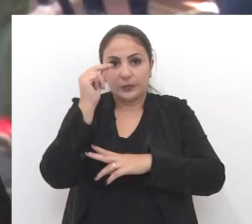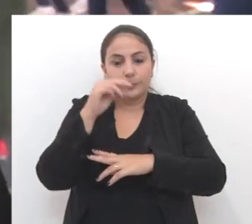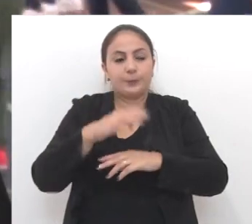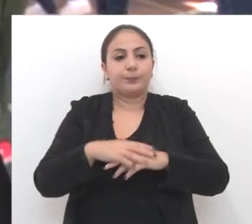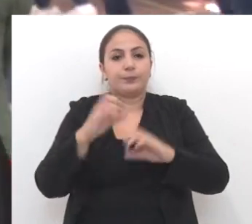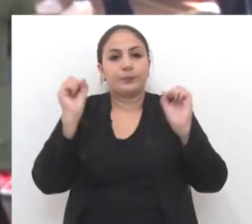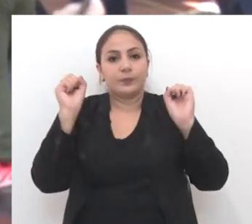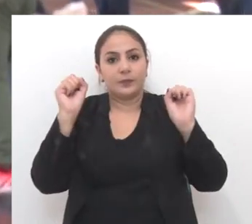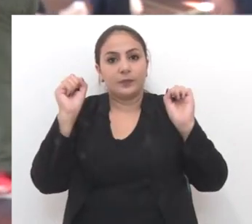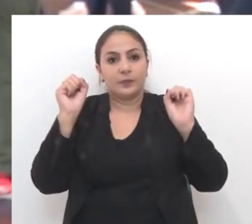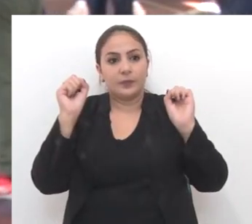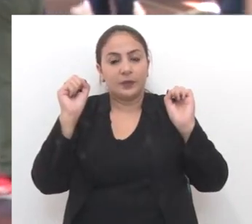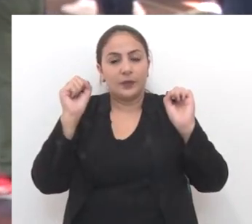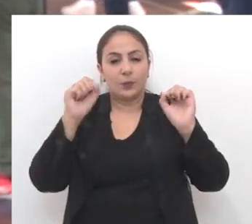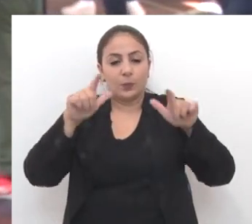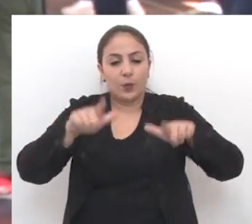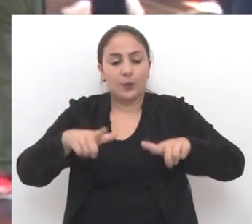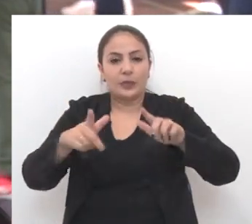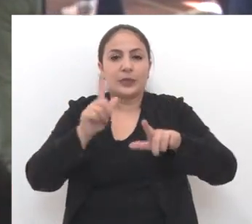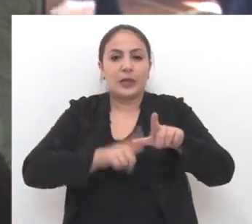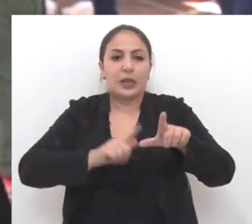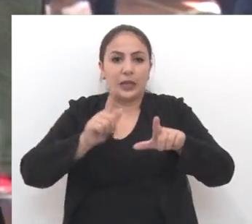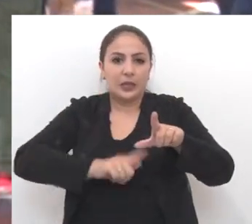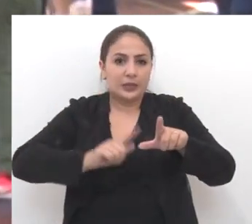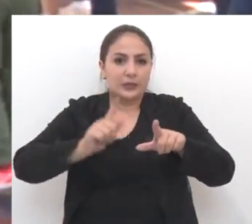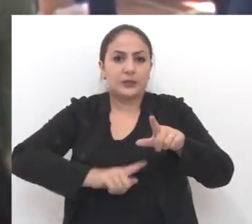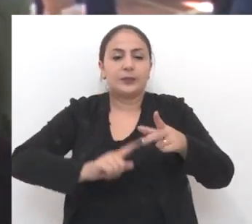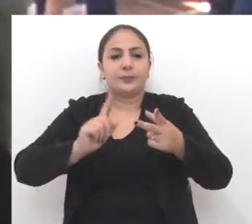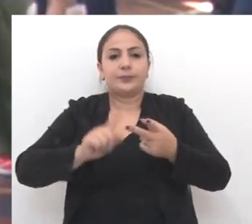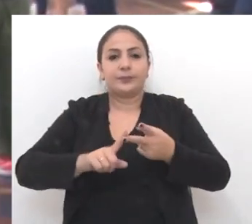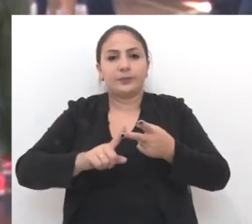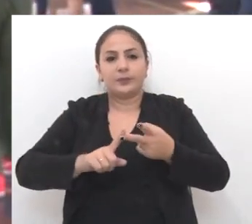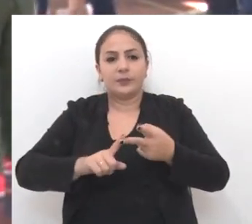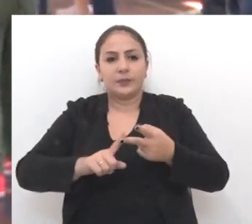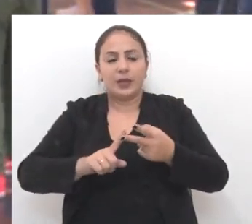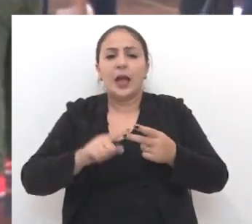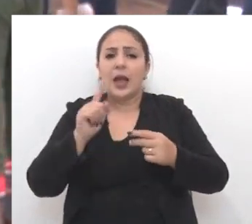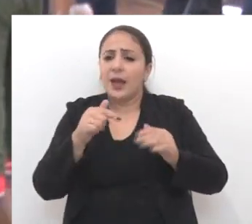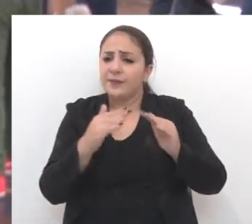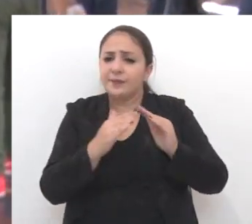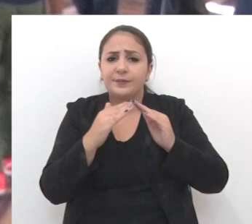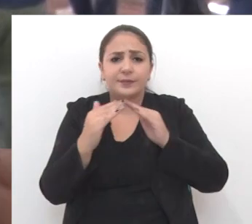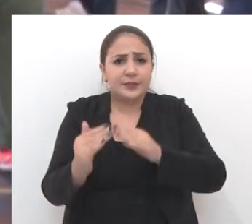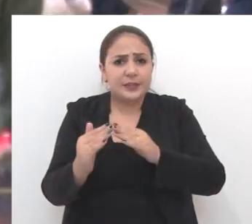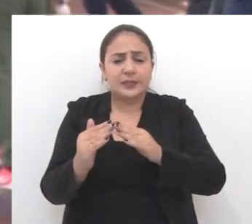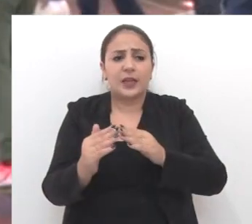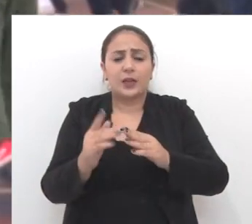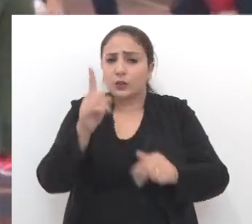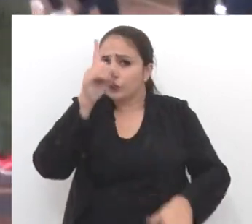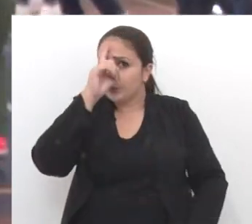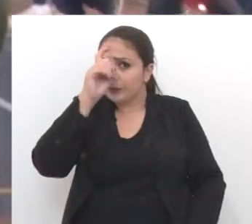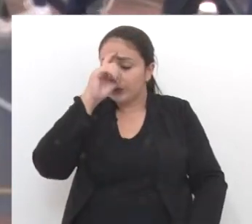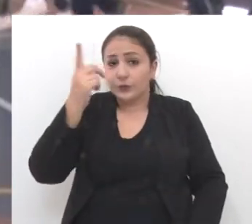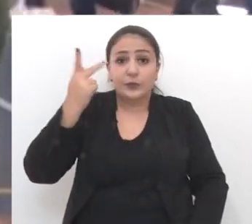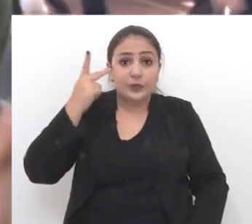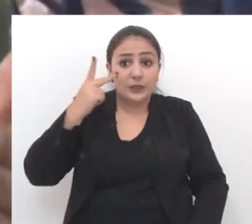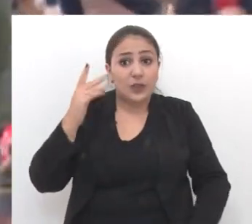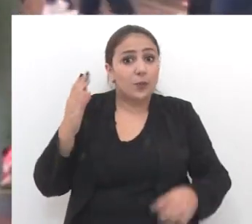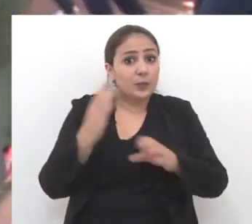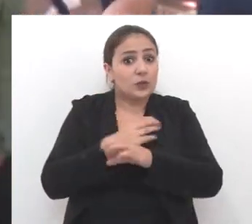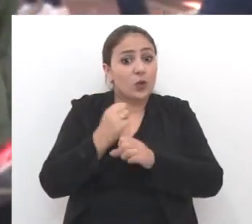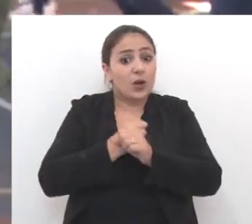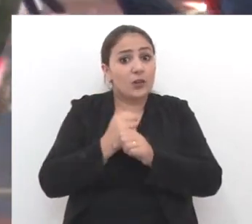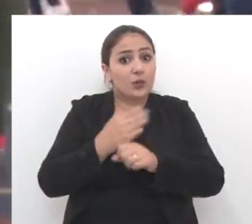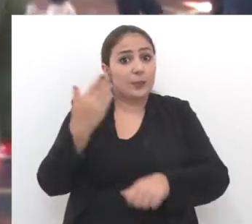da Academia Passo Fundense de Letras, do Legislativo Municipal. Ela é vizinha do Hospital São Vicente, que